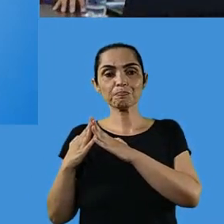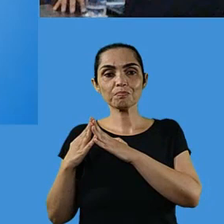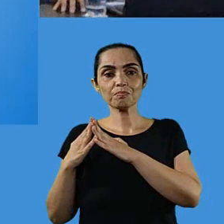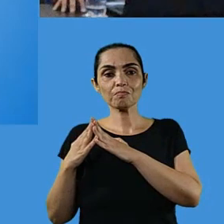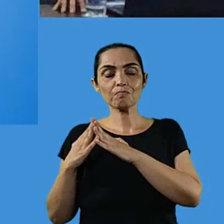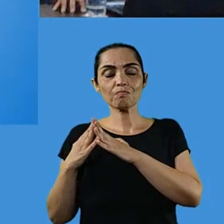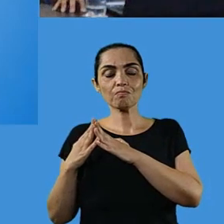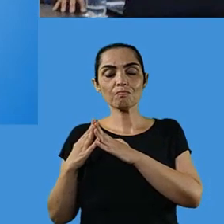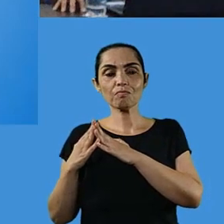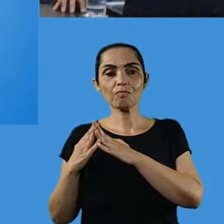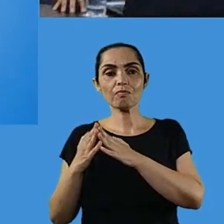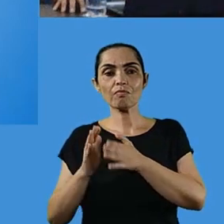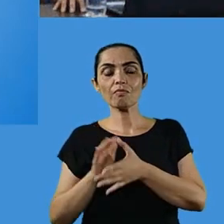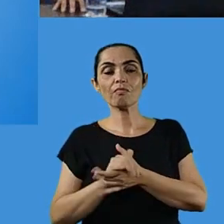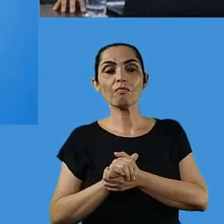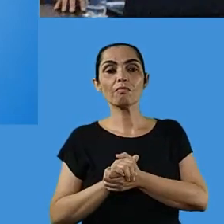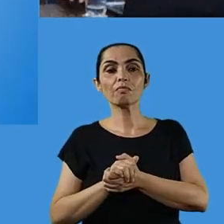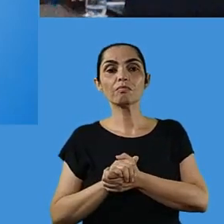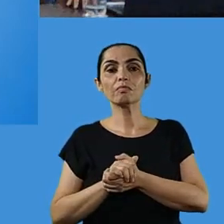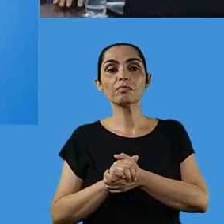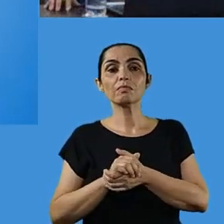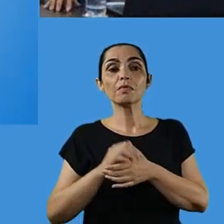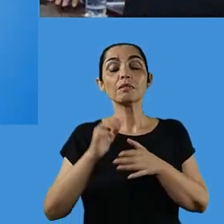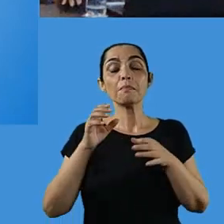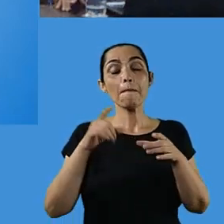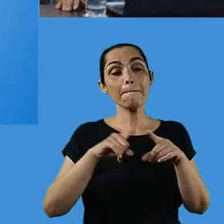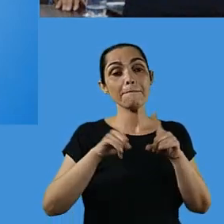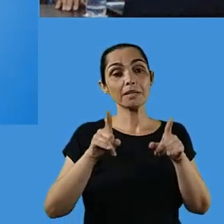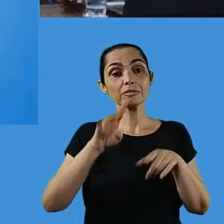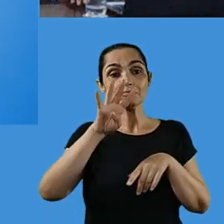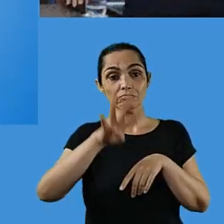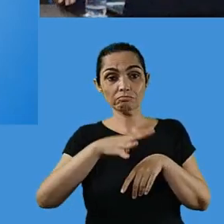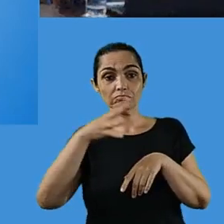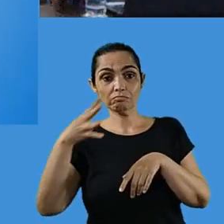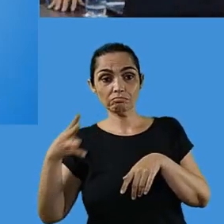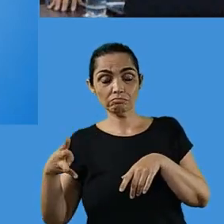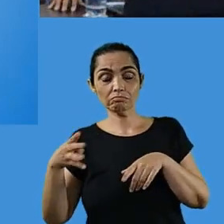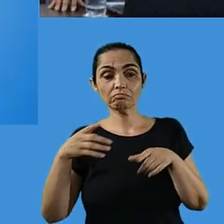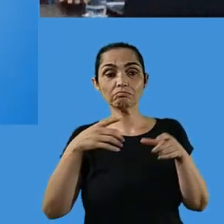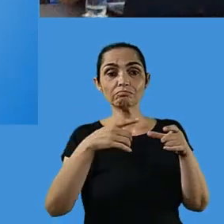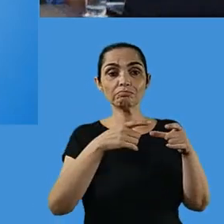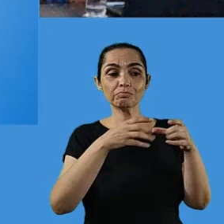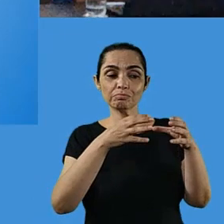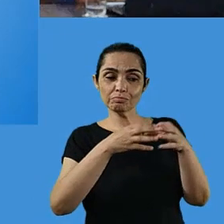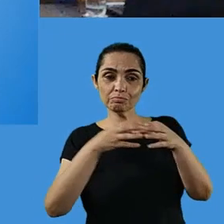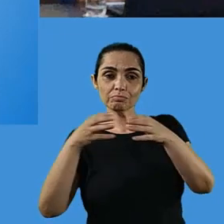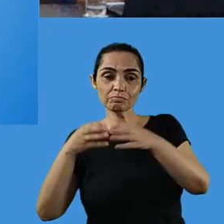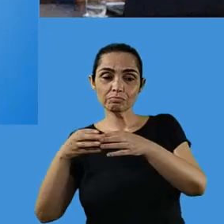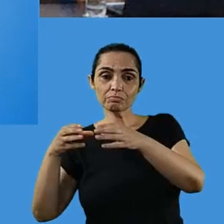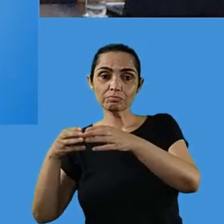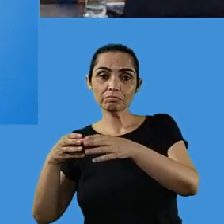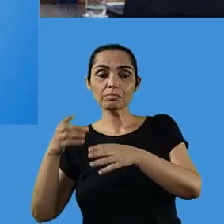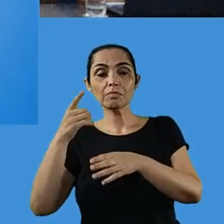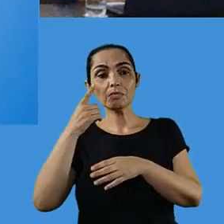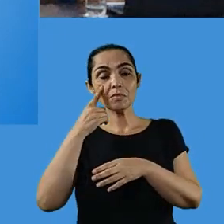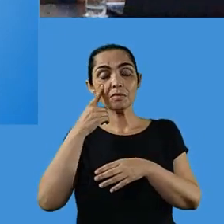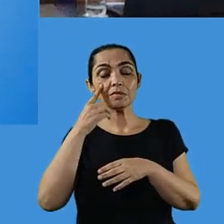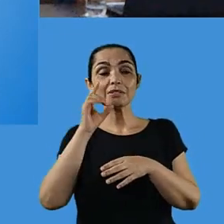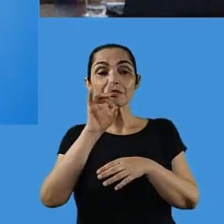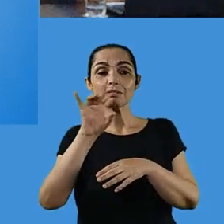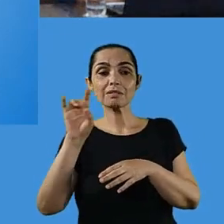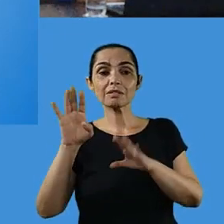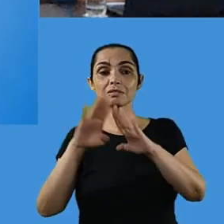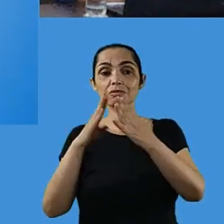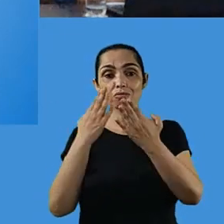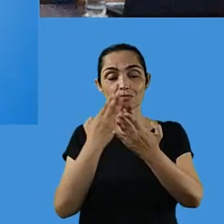tem essa possibilidade. Quanto ao escalonamento dos alunos da EJA, isso depende de cada escola, de cada realidade,